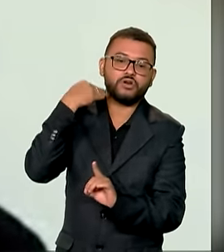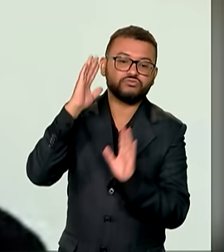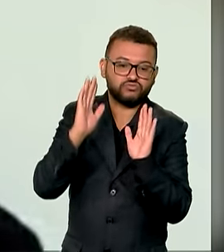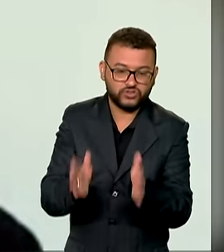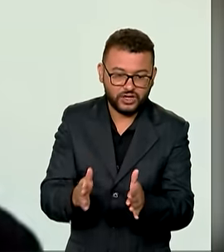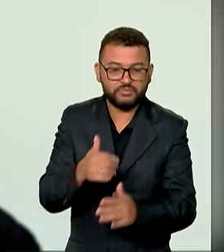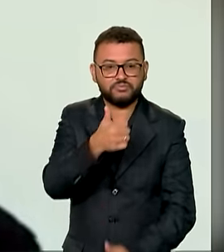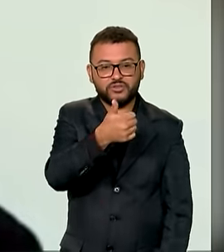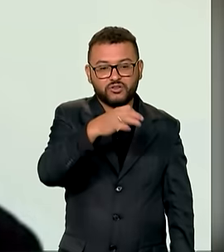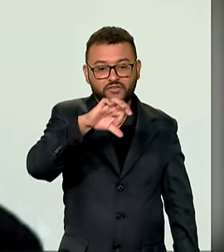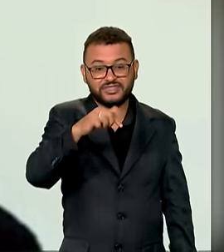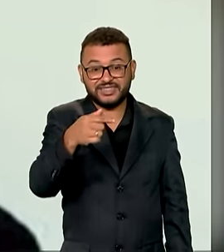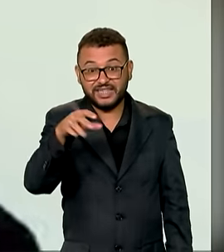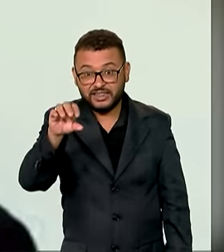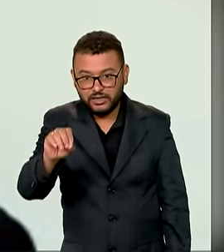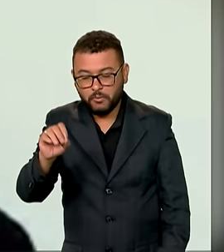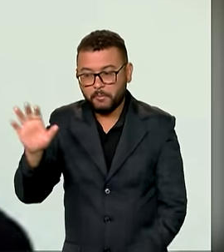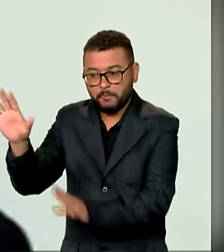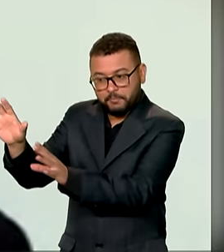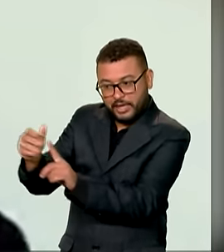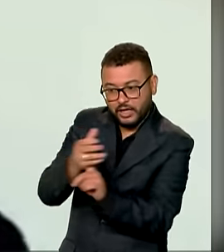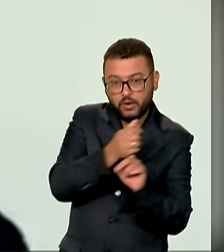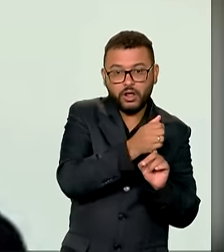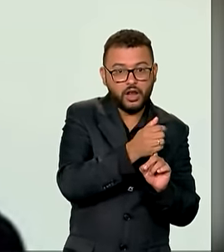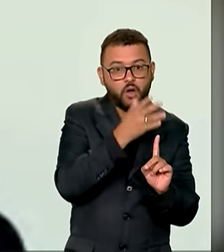1970, ele é sequestrado.